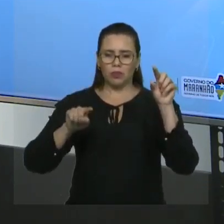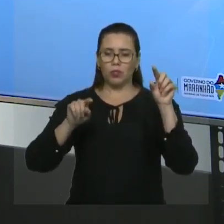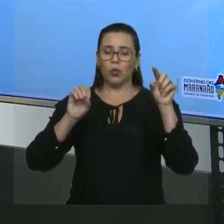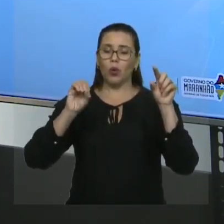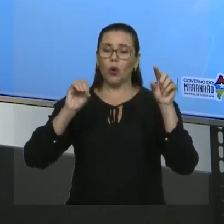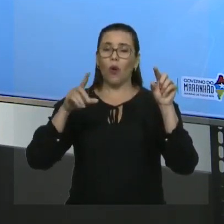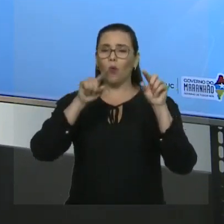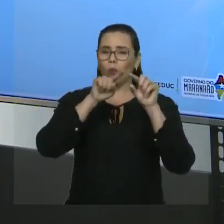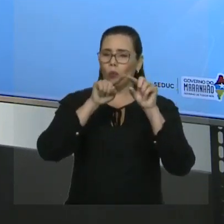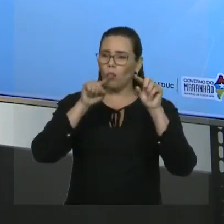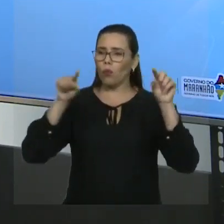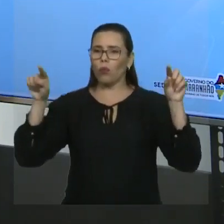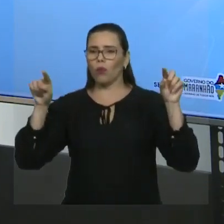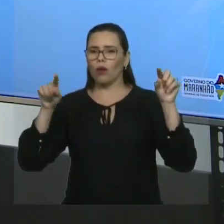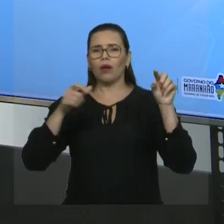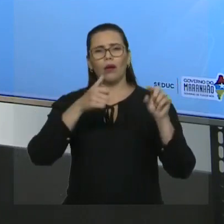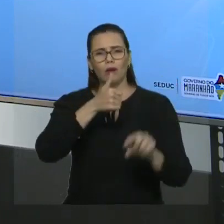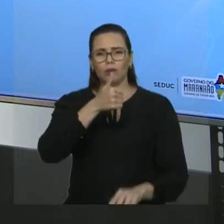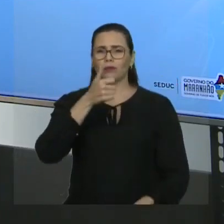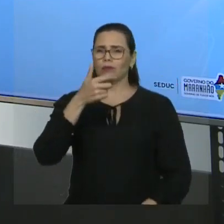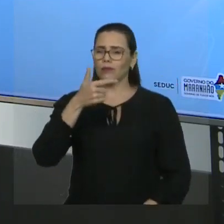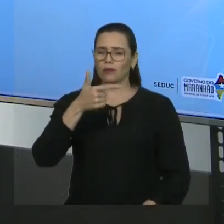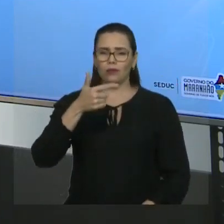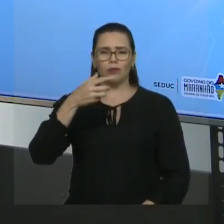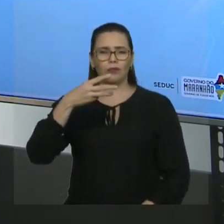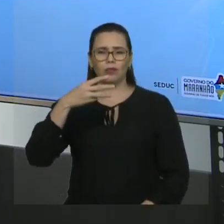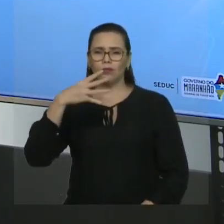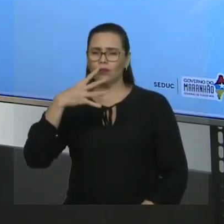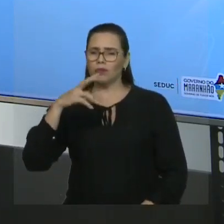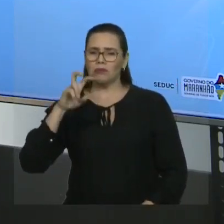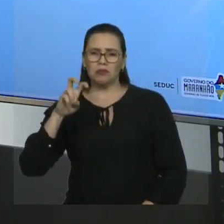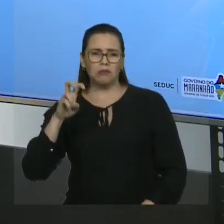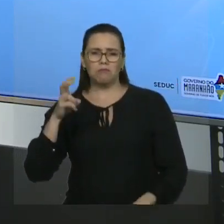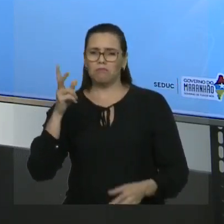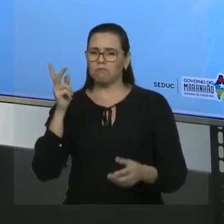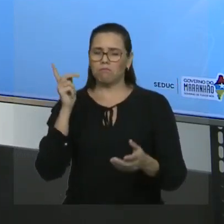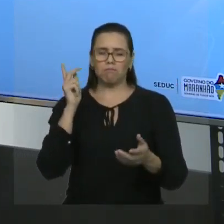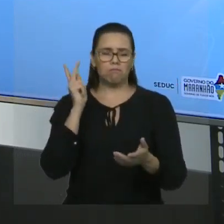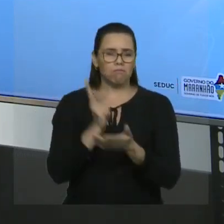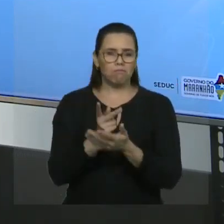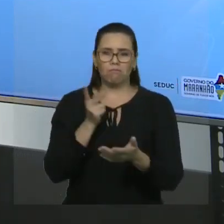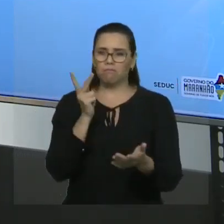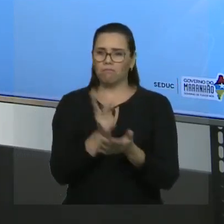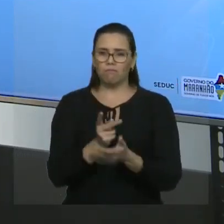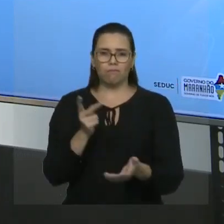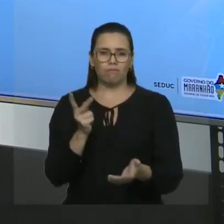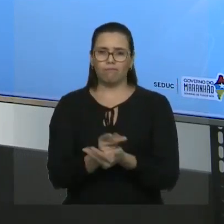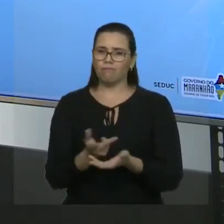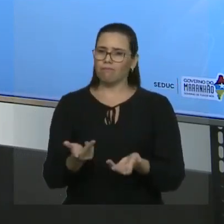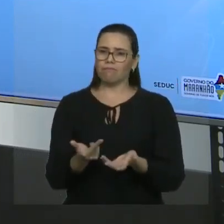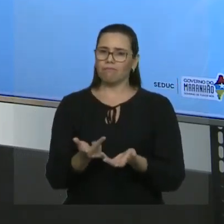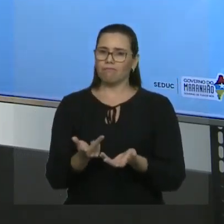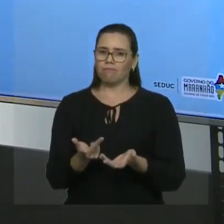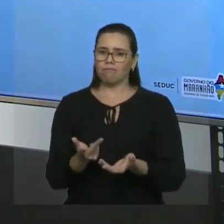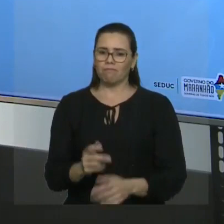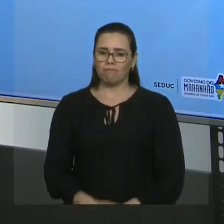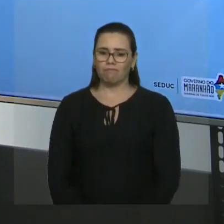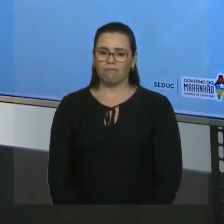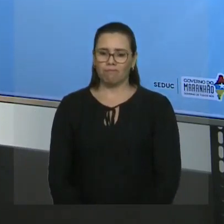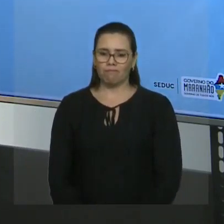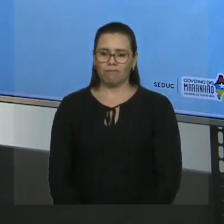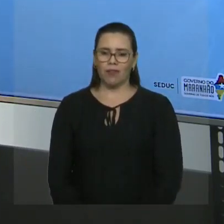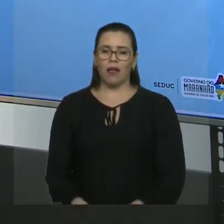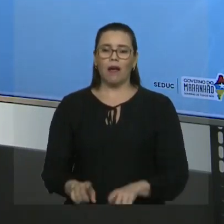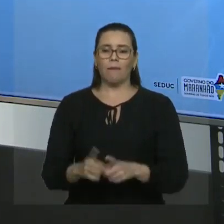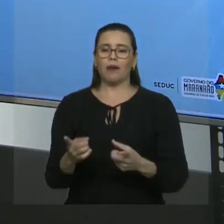seguindo reto, você continua com a mesma cadeia. Apesar de ela ter subido ou descido, mas continua com a cadeia com cinco carbonos. Então, a cadeia principal é